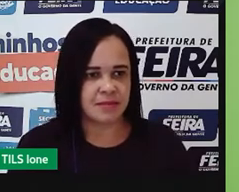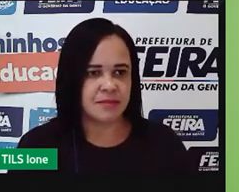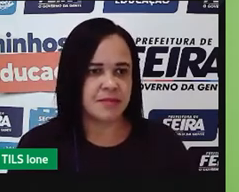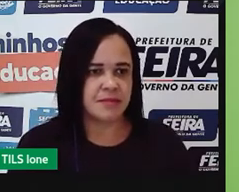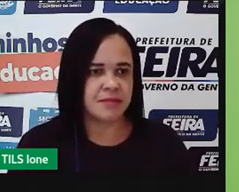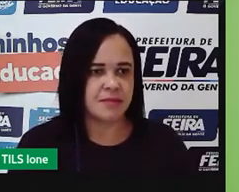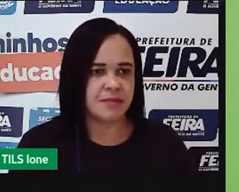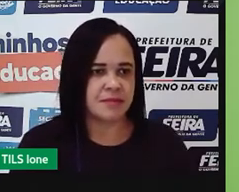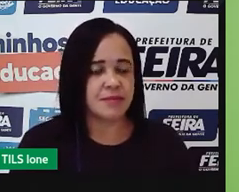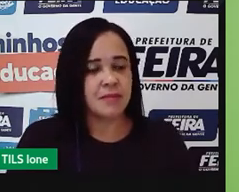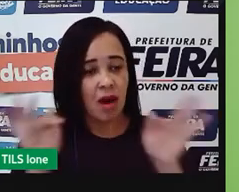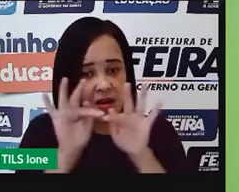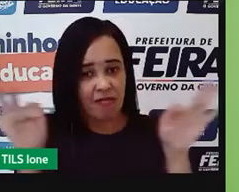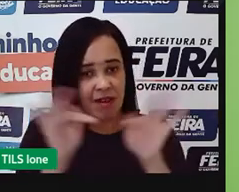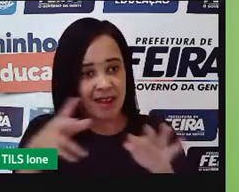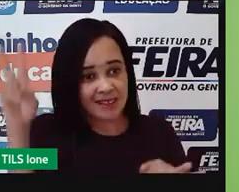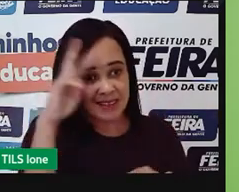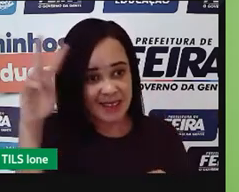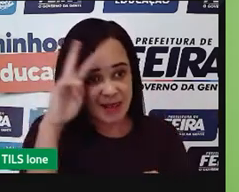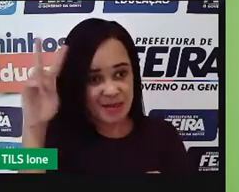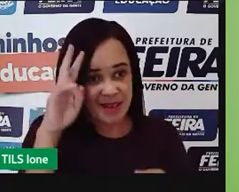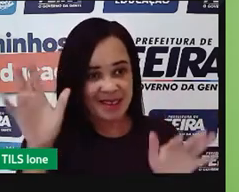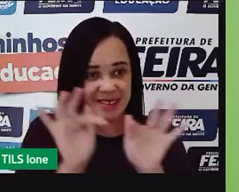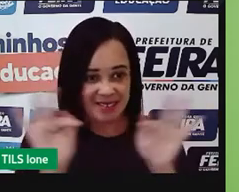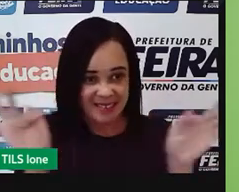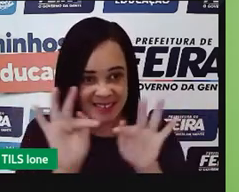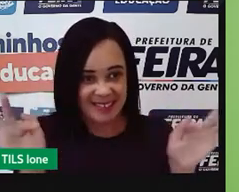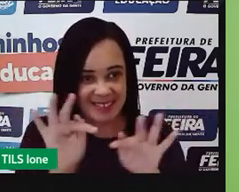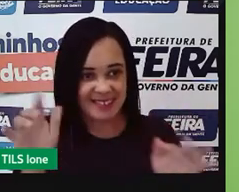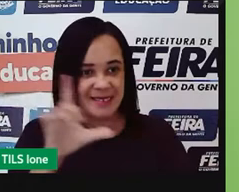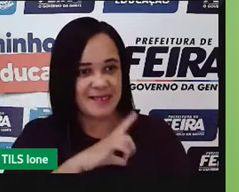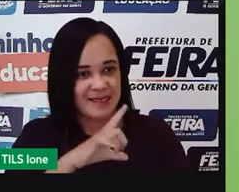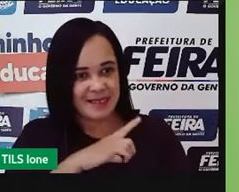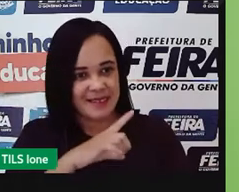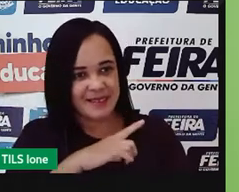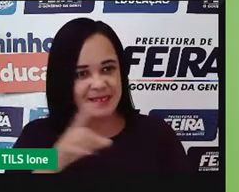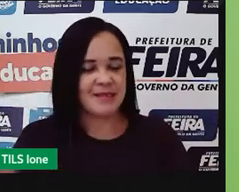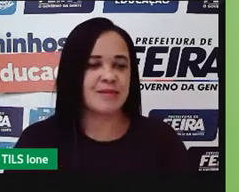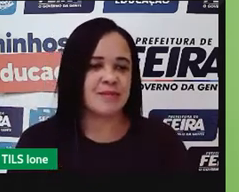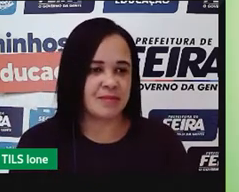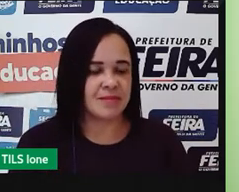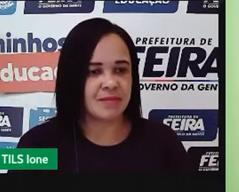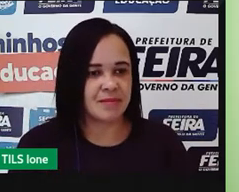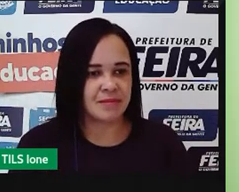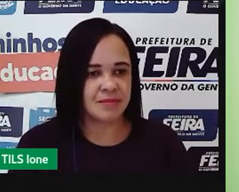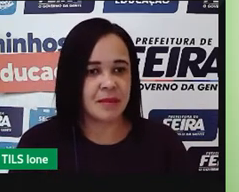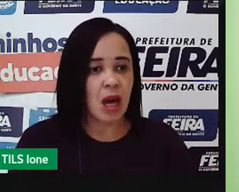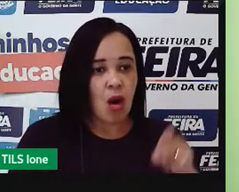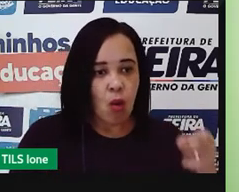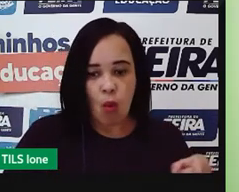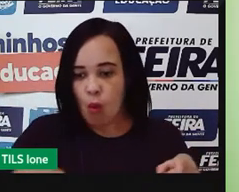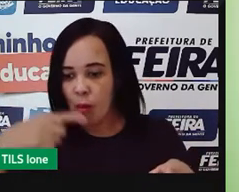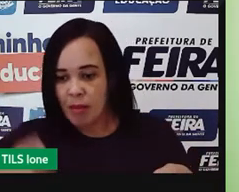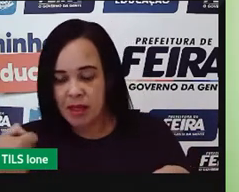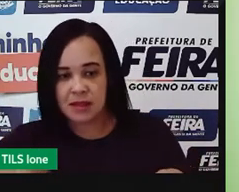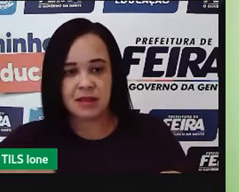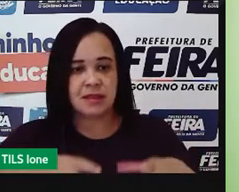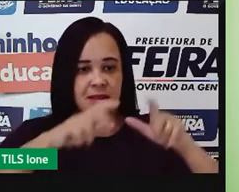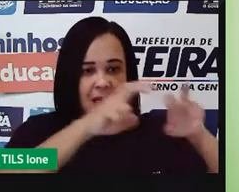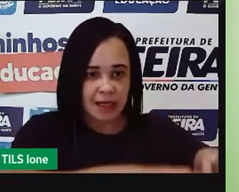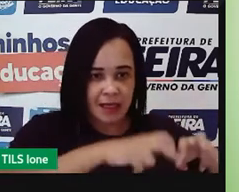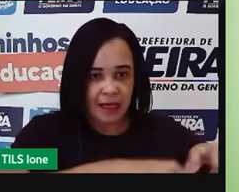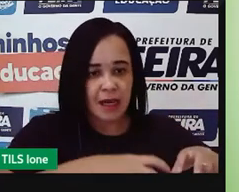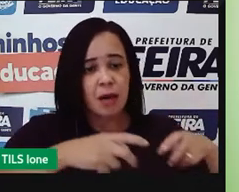frase que a gente viu ali, essa interdependência, um depende do outro, né. Os tipos de